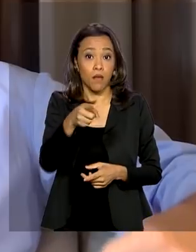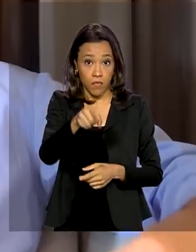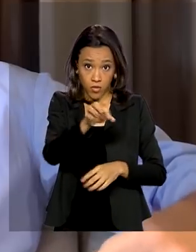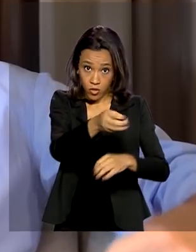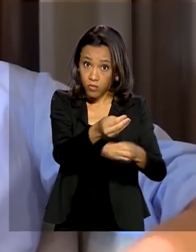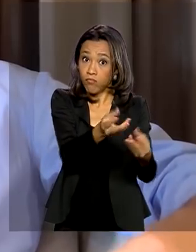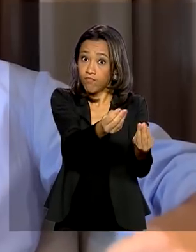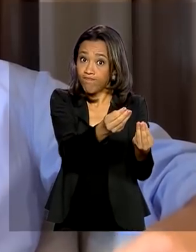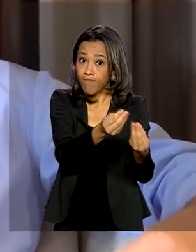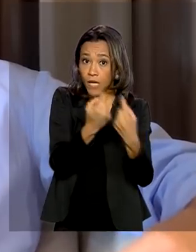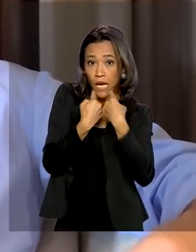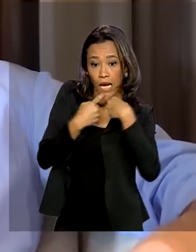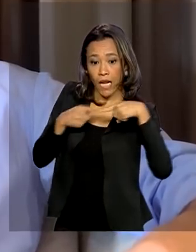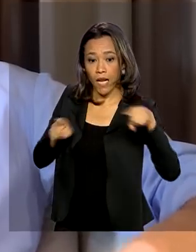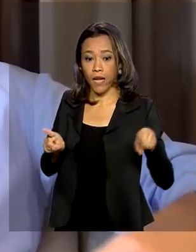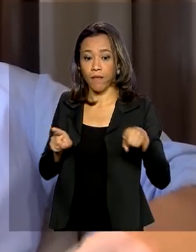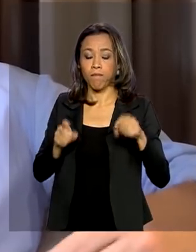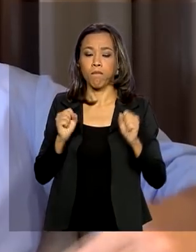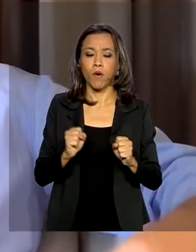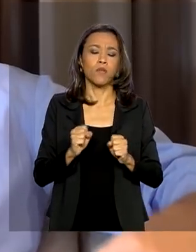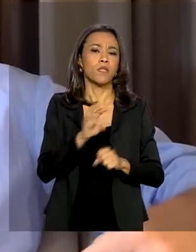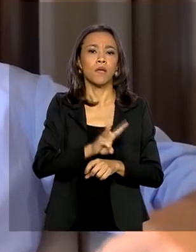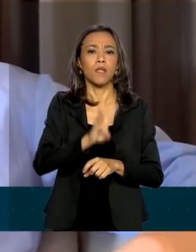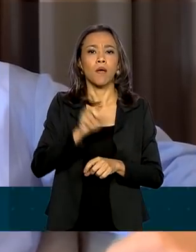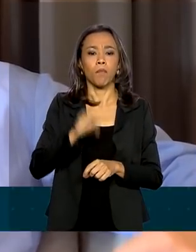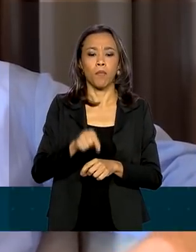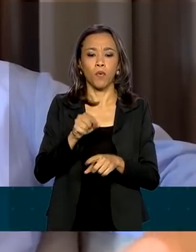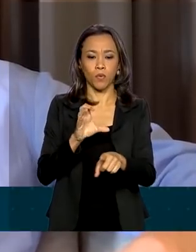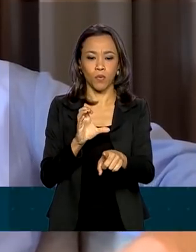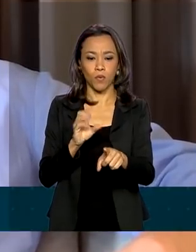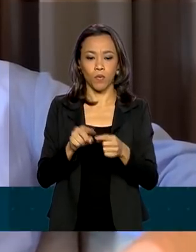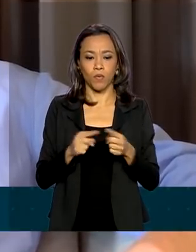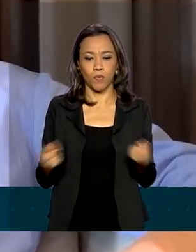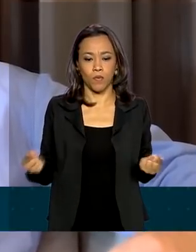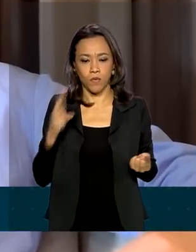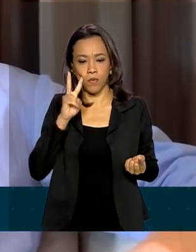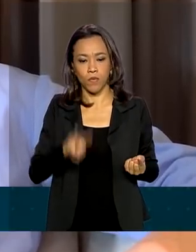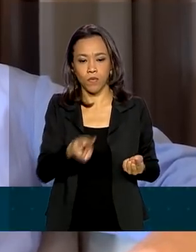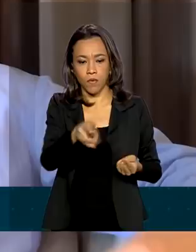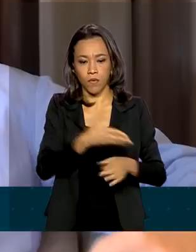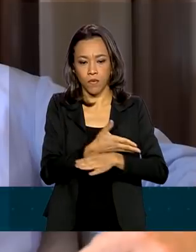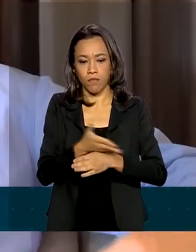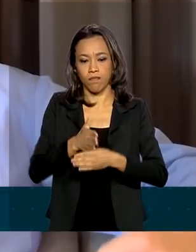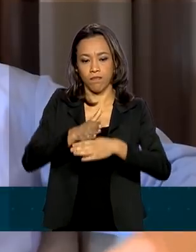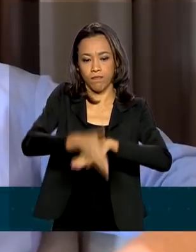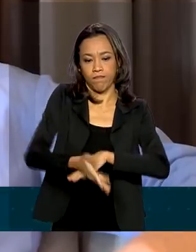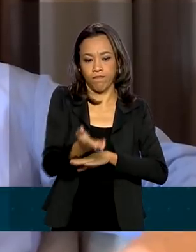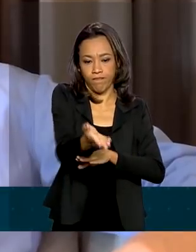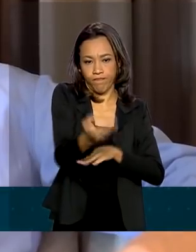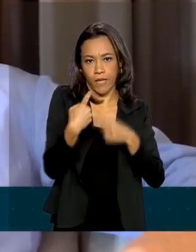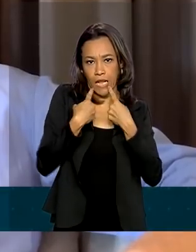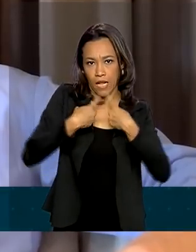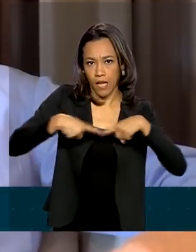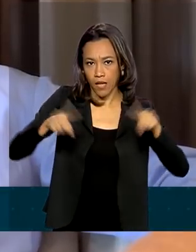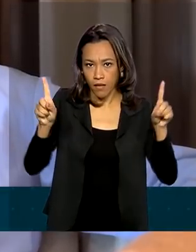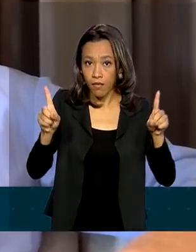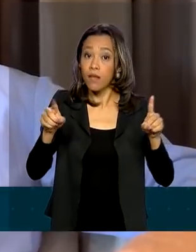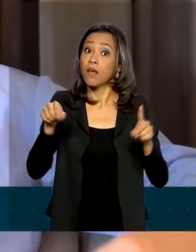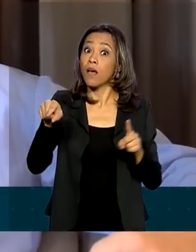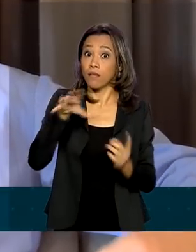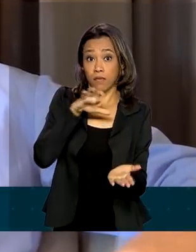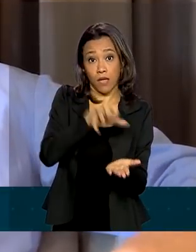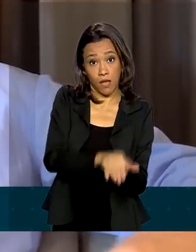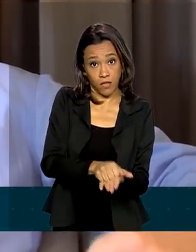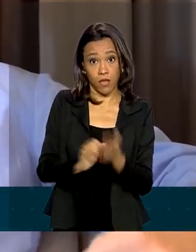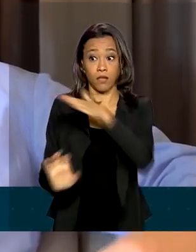pode usar o portal www.consumidor.gov.br para as empresas lá cadastradas